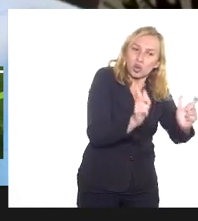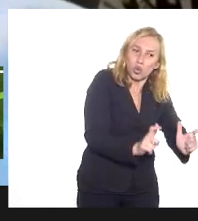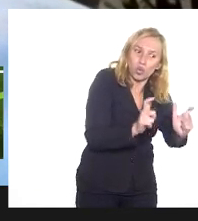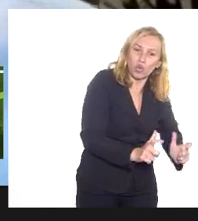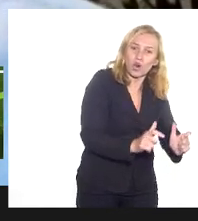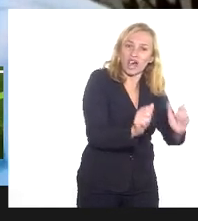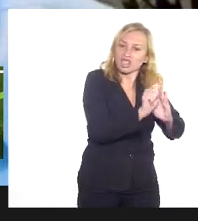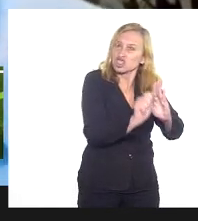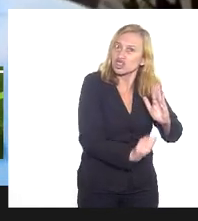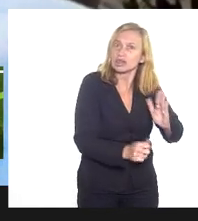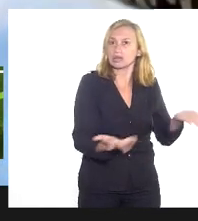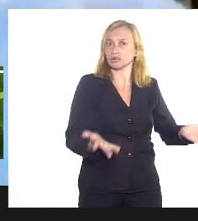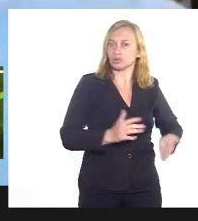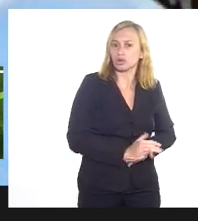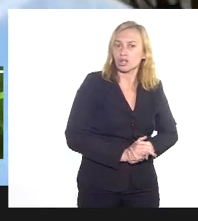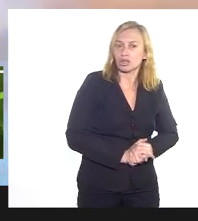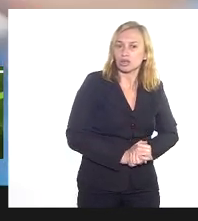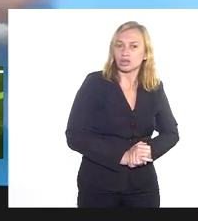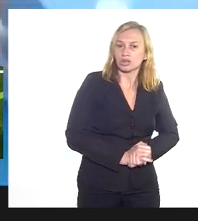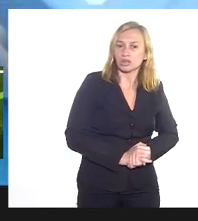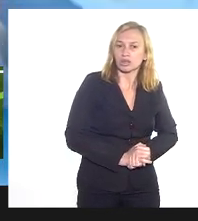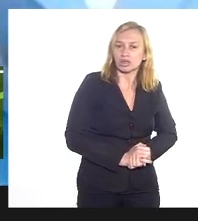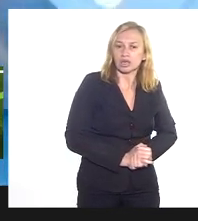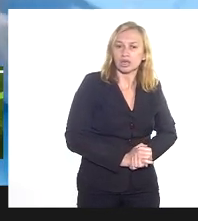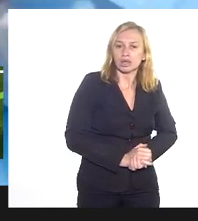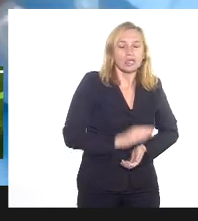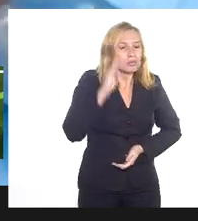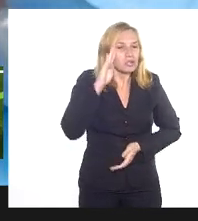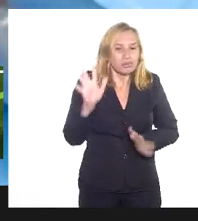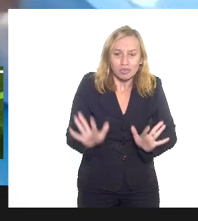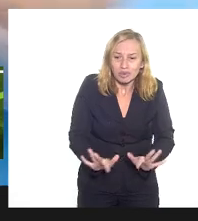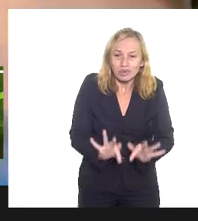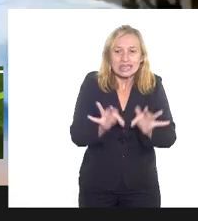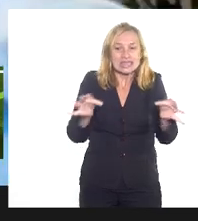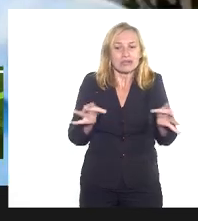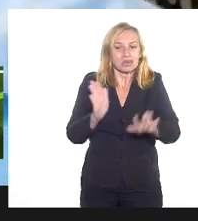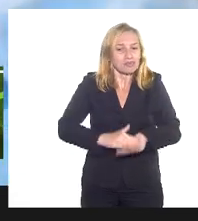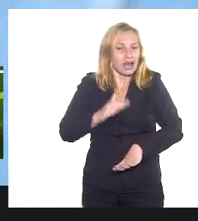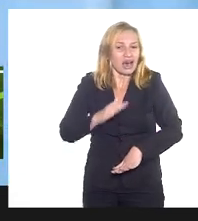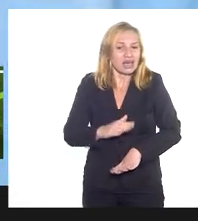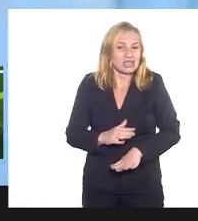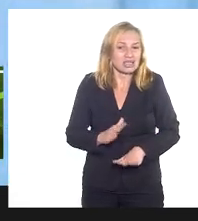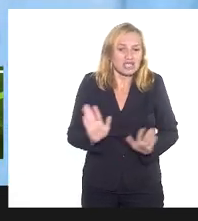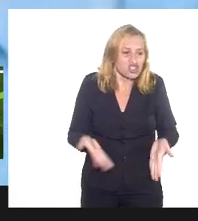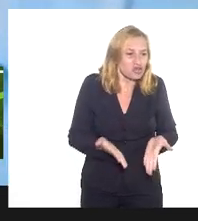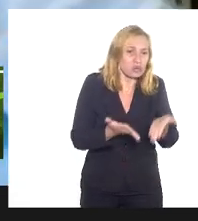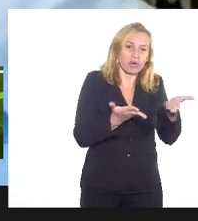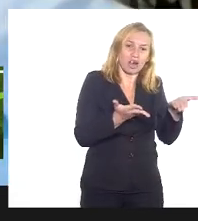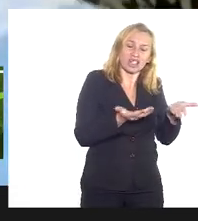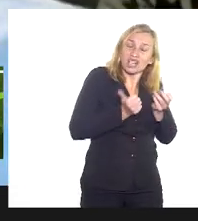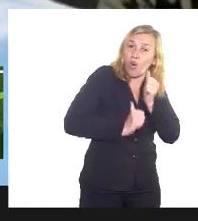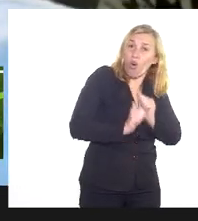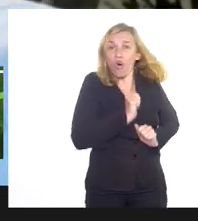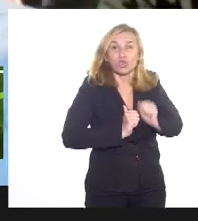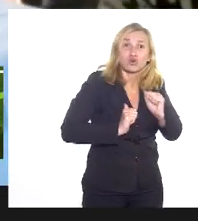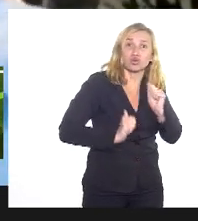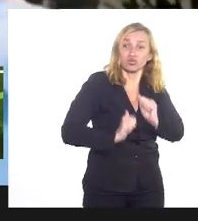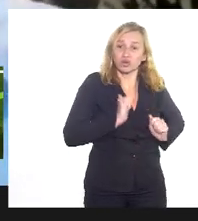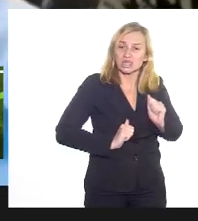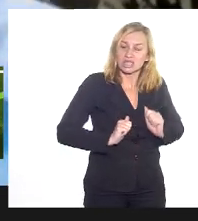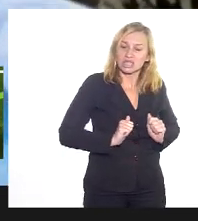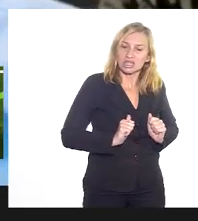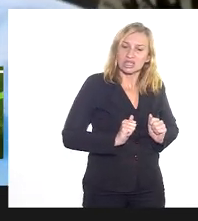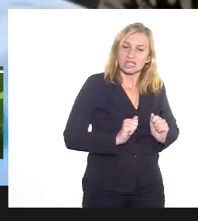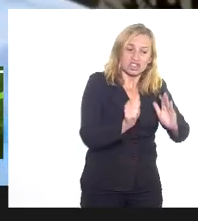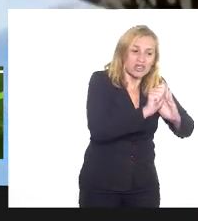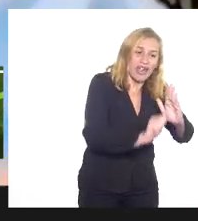nessas reuniões, nesses cultos, principalmente os mais humildes, mais simples, a estimular é ter um ódio gigantesco de